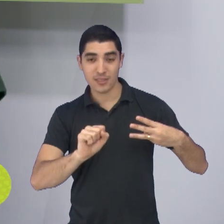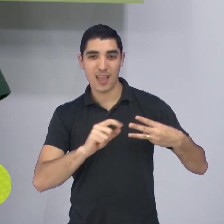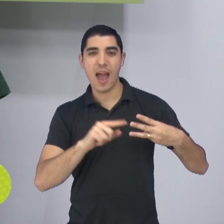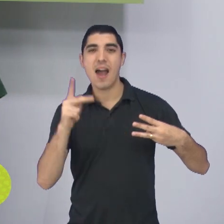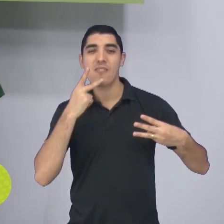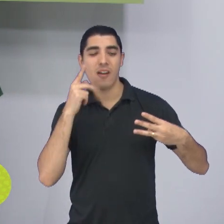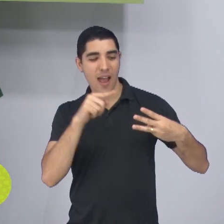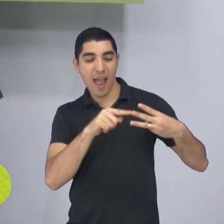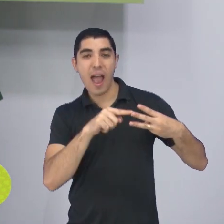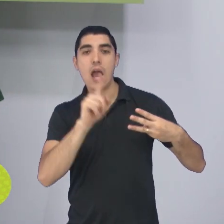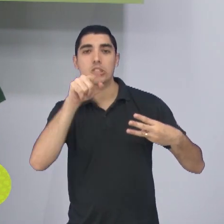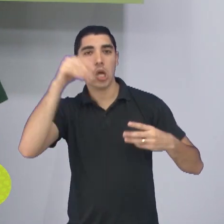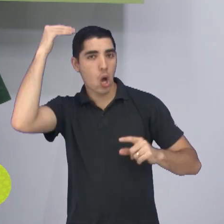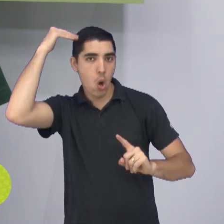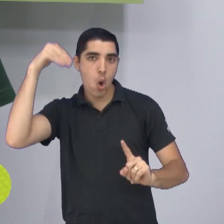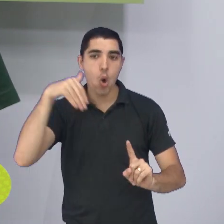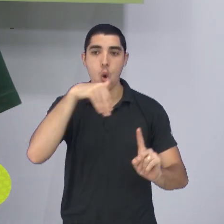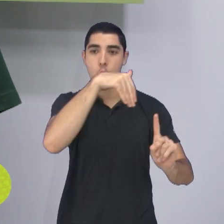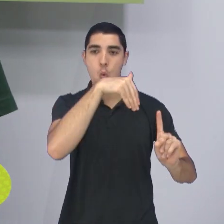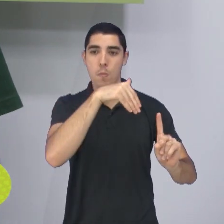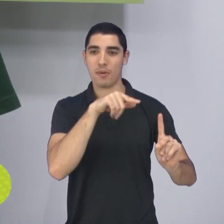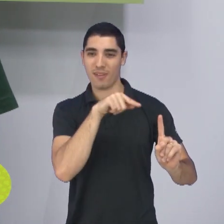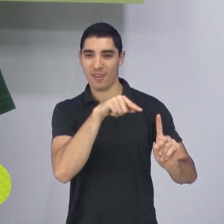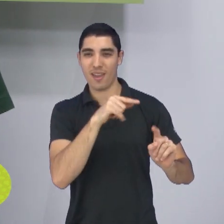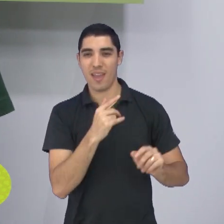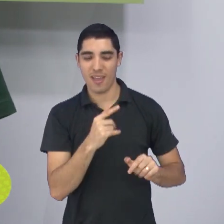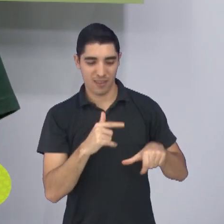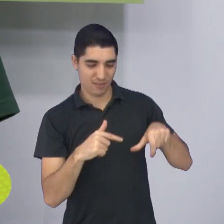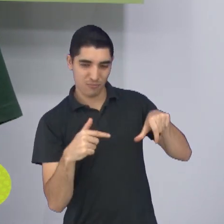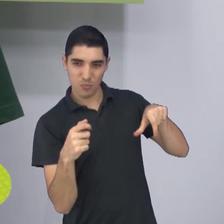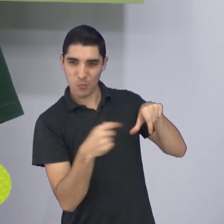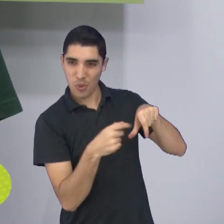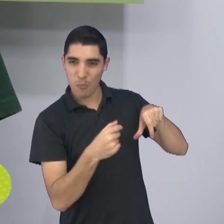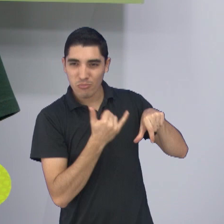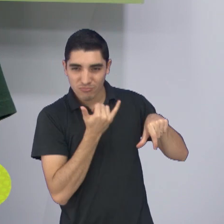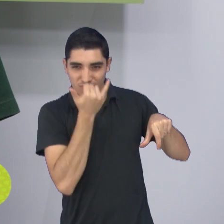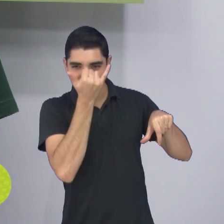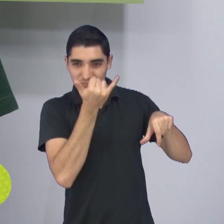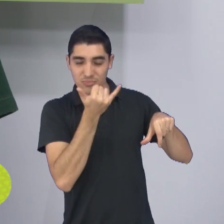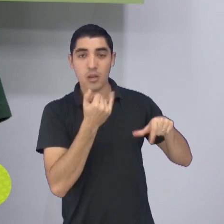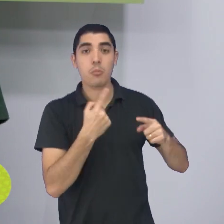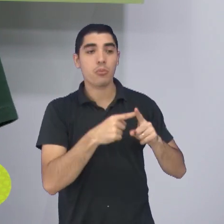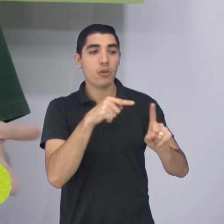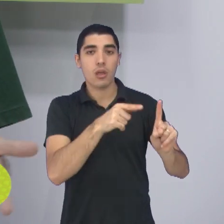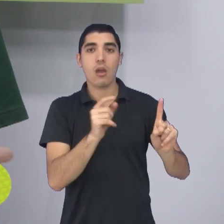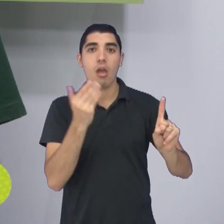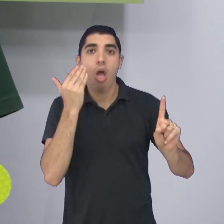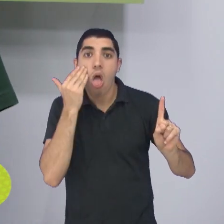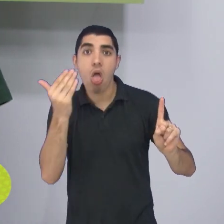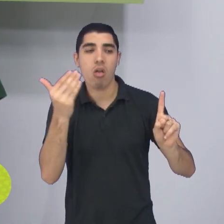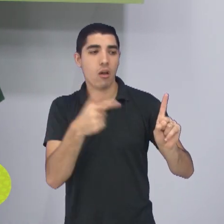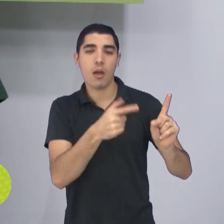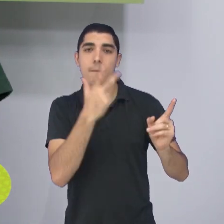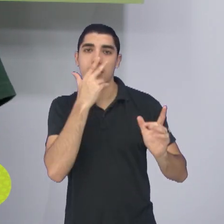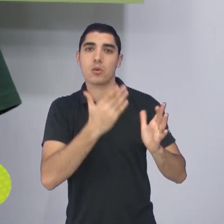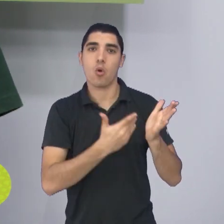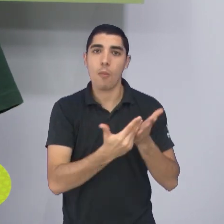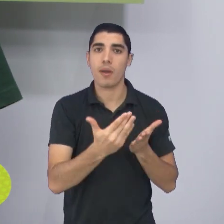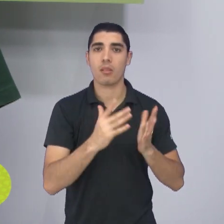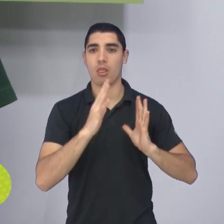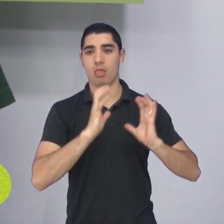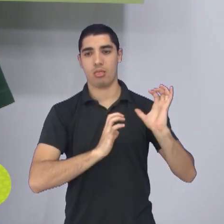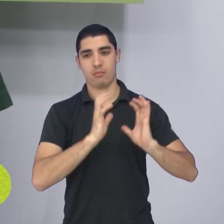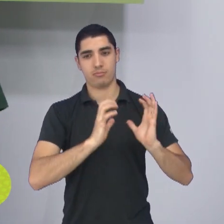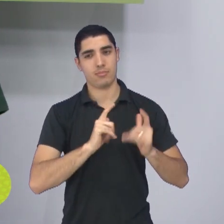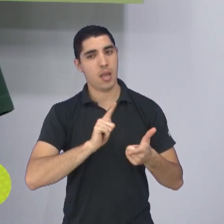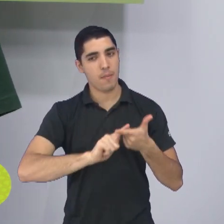Nicolas dos dois gols em Rio Claro, ele acabou errando porque você expõe o jogador, expõe o elenco e expõe até um racha, que pode ser que até